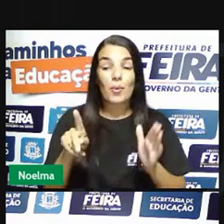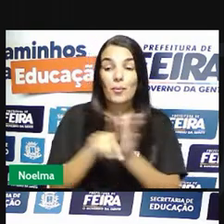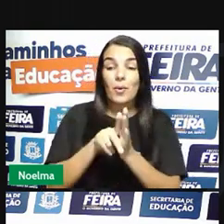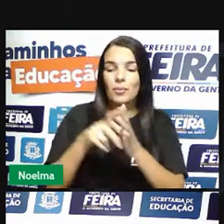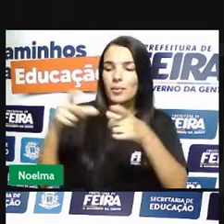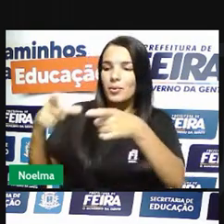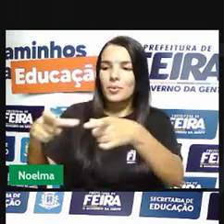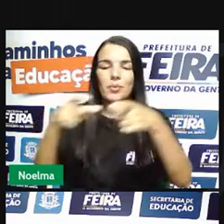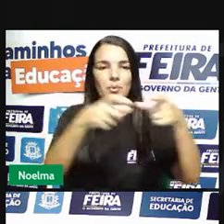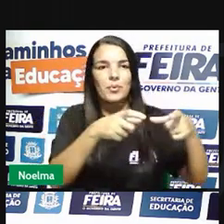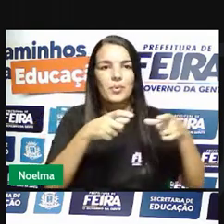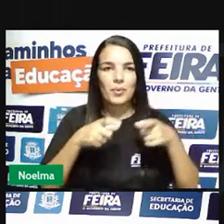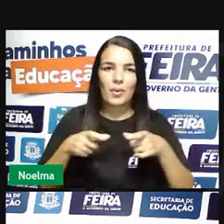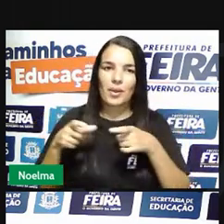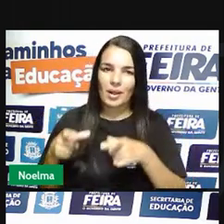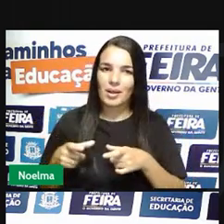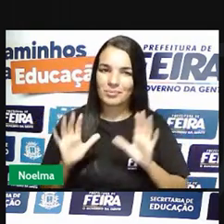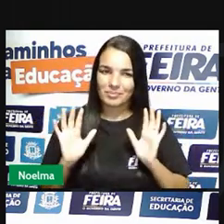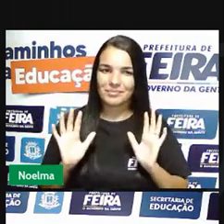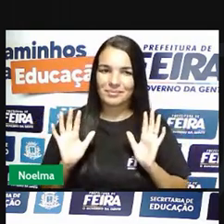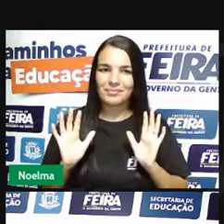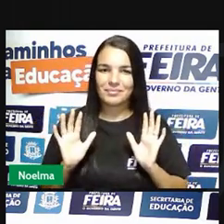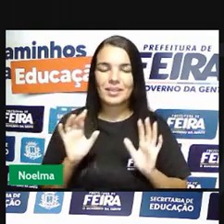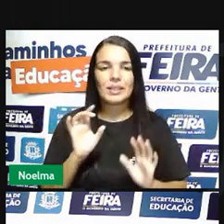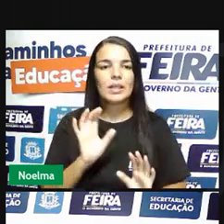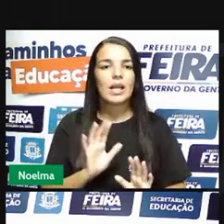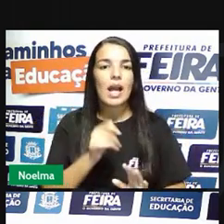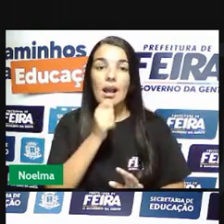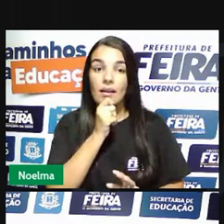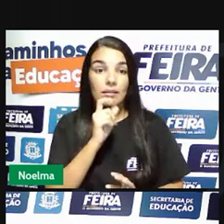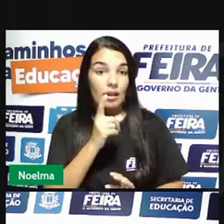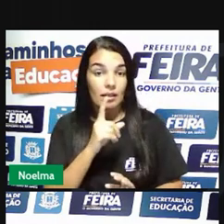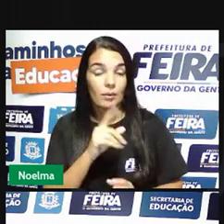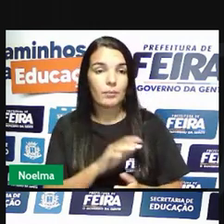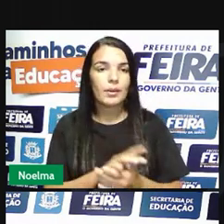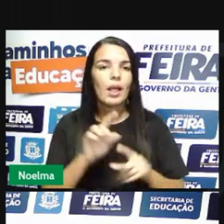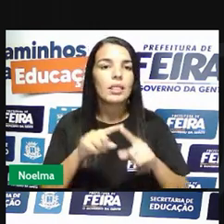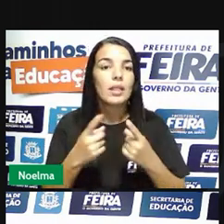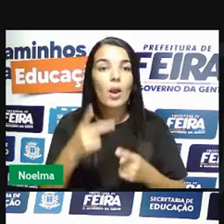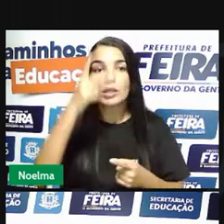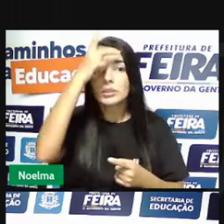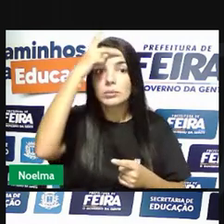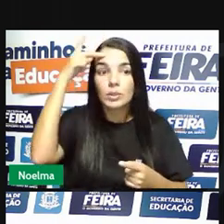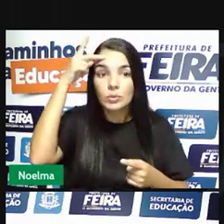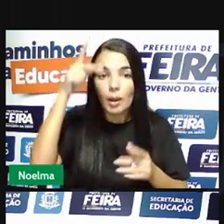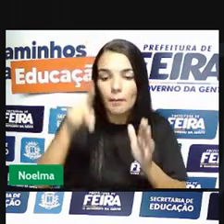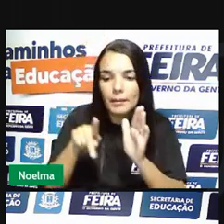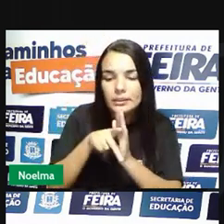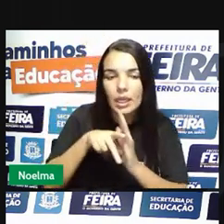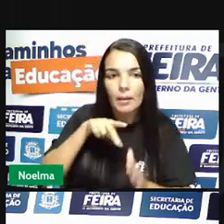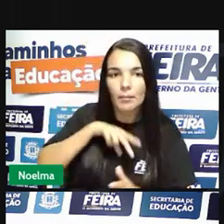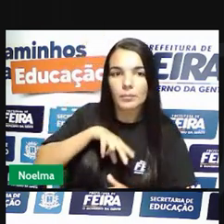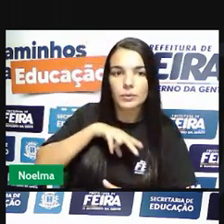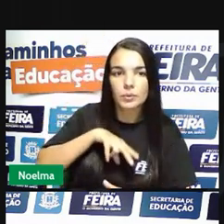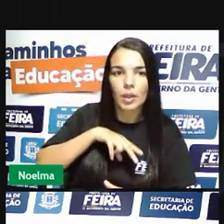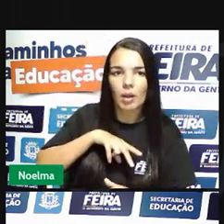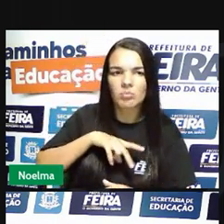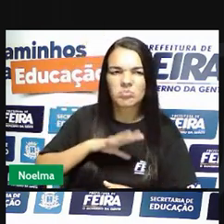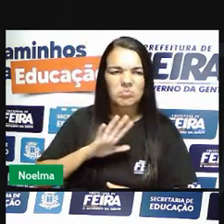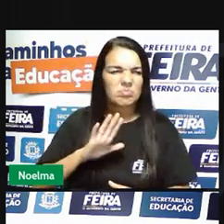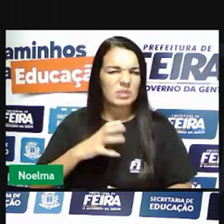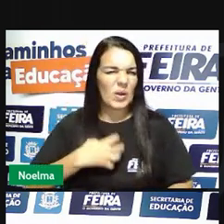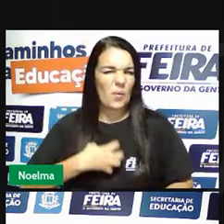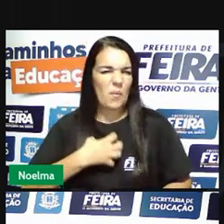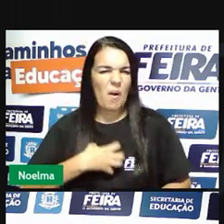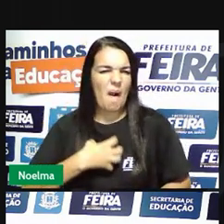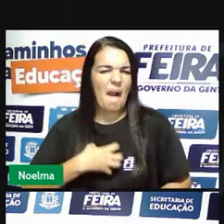locais. Não era do país inteiro. Não ainda. Ali, os colonos revoltados contra o sistema fiscal